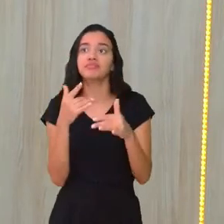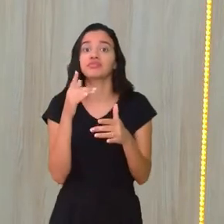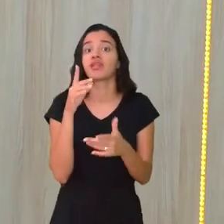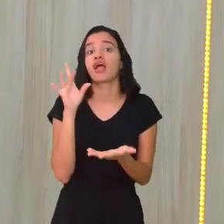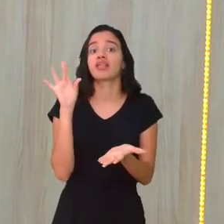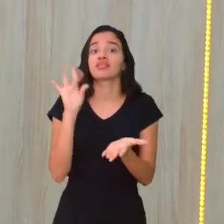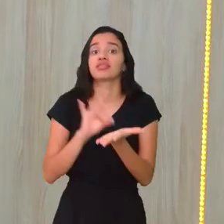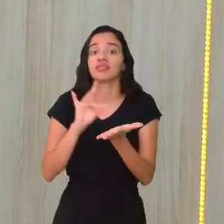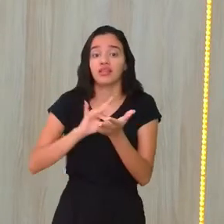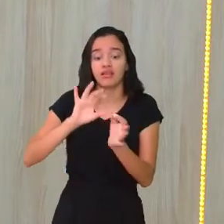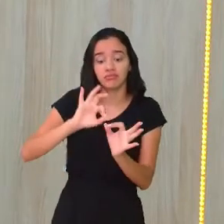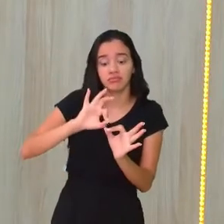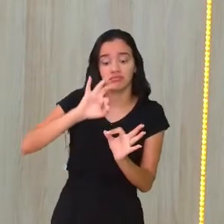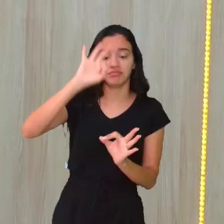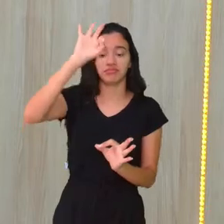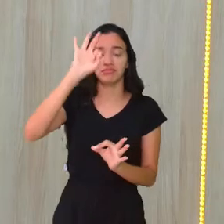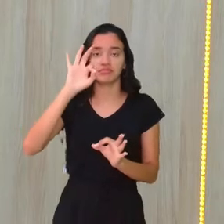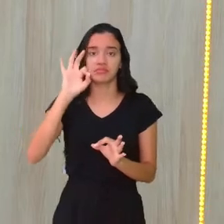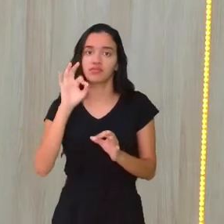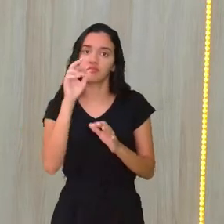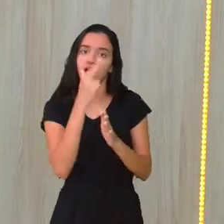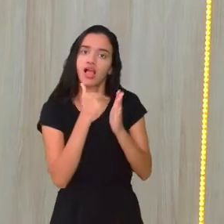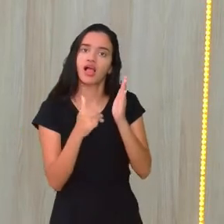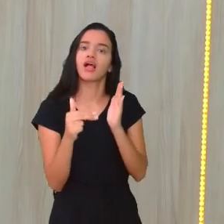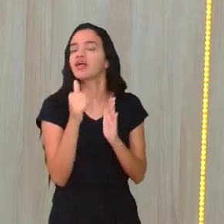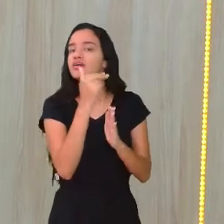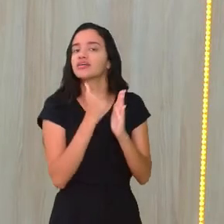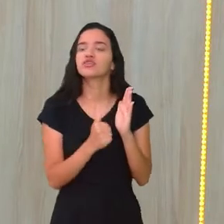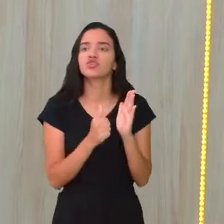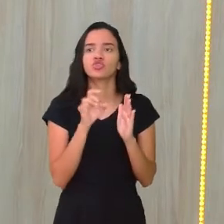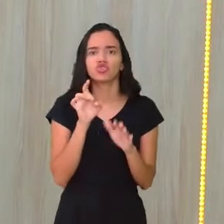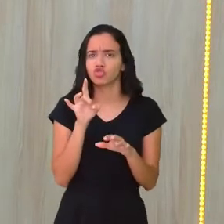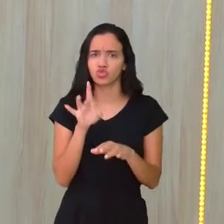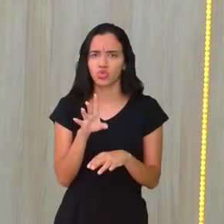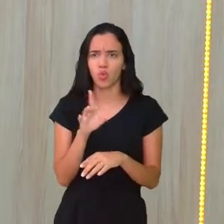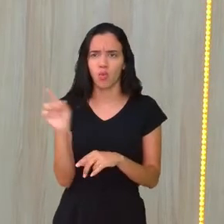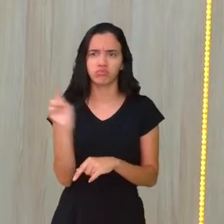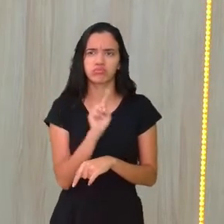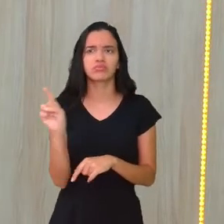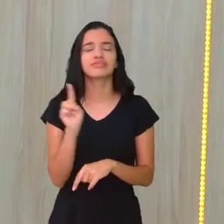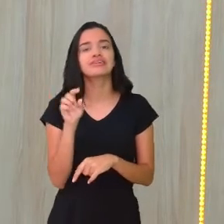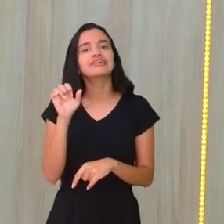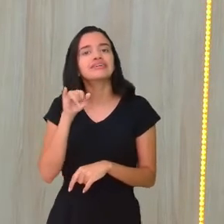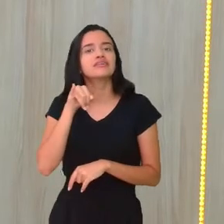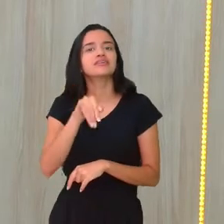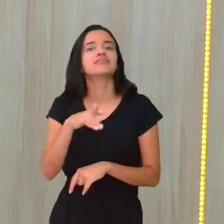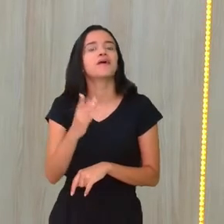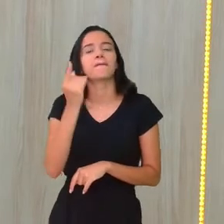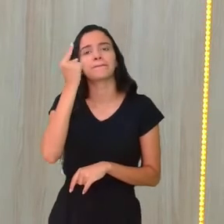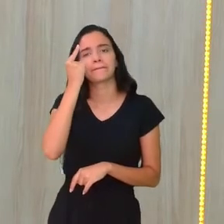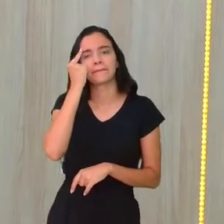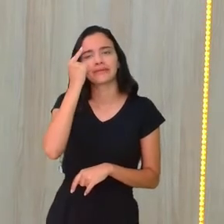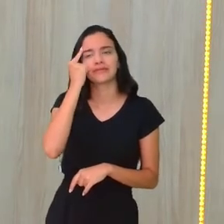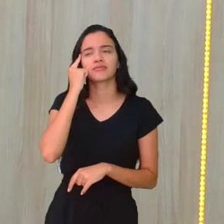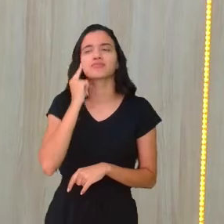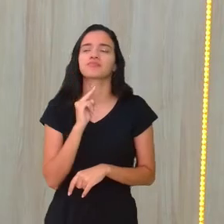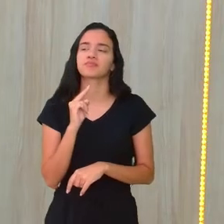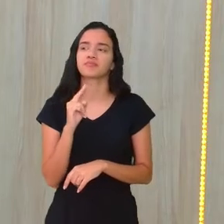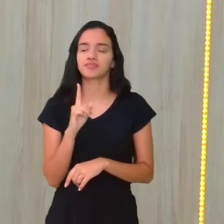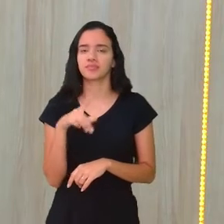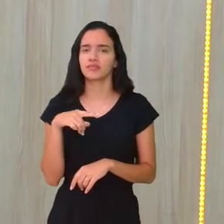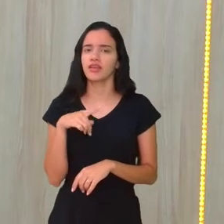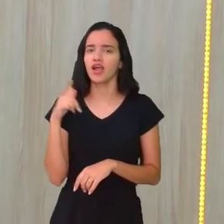esta figura aqui não tem só esse eixo. Se você pensar direitinho, se eu